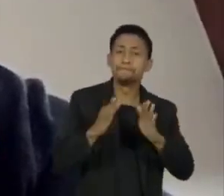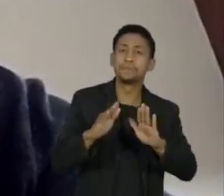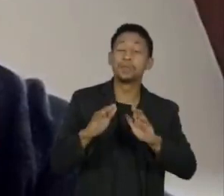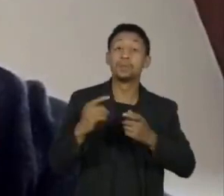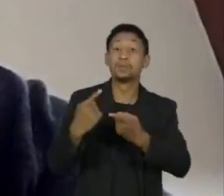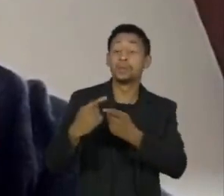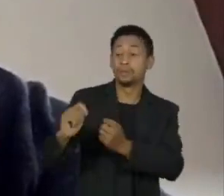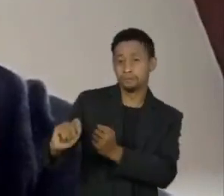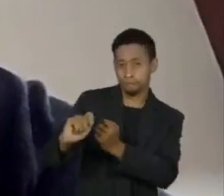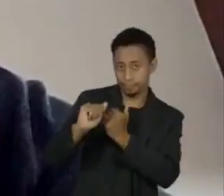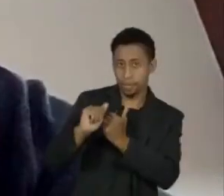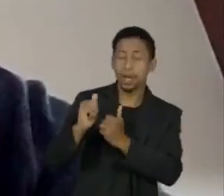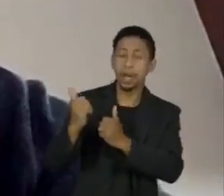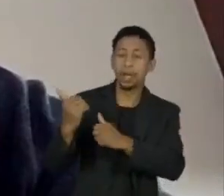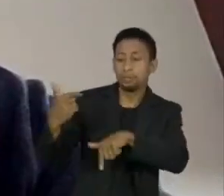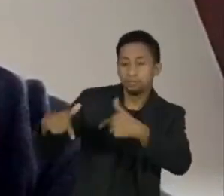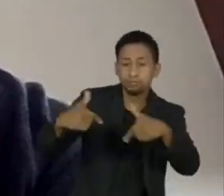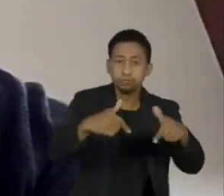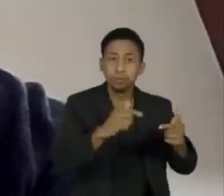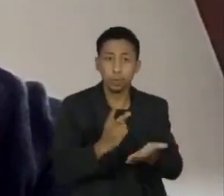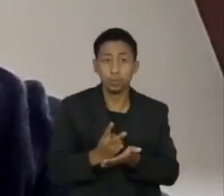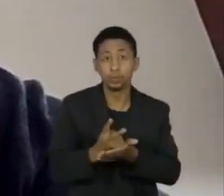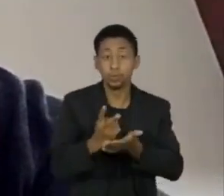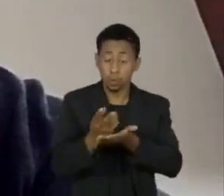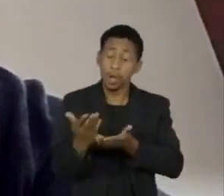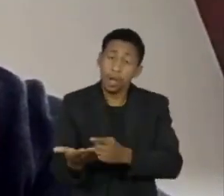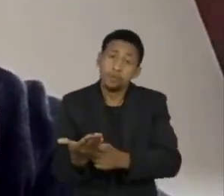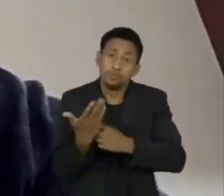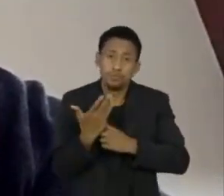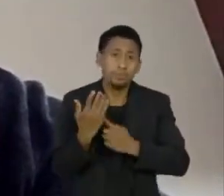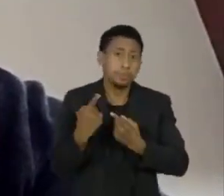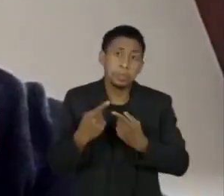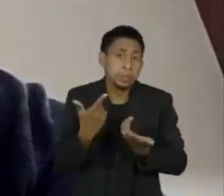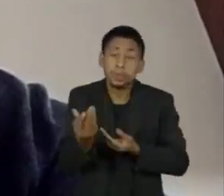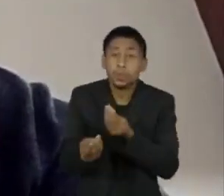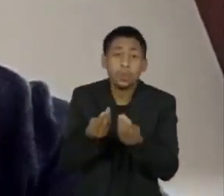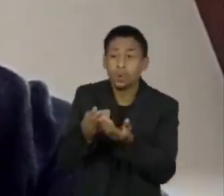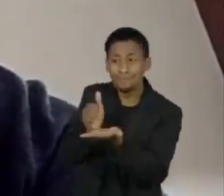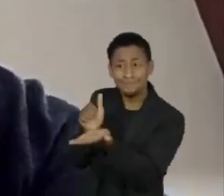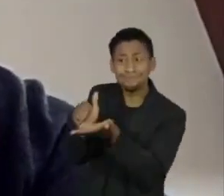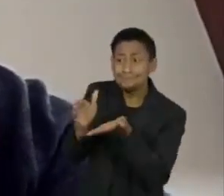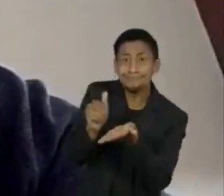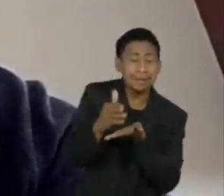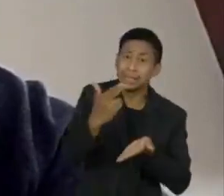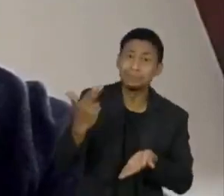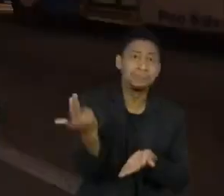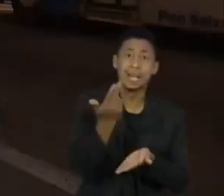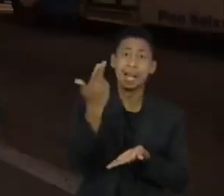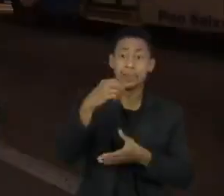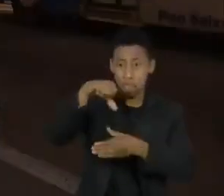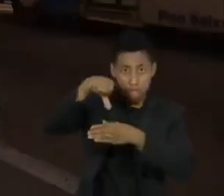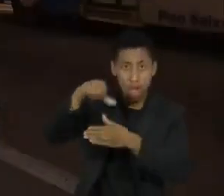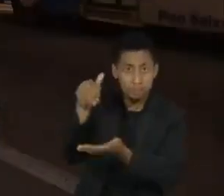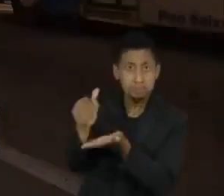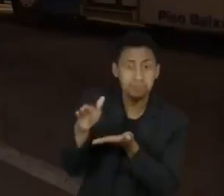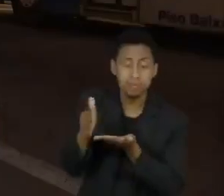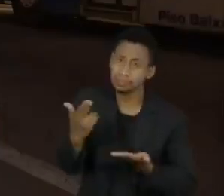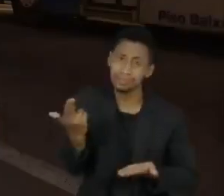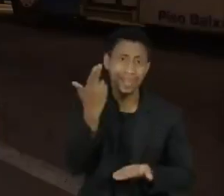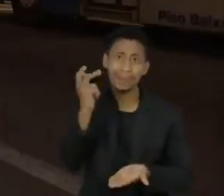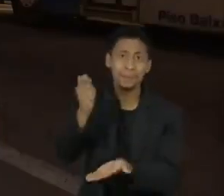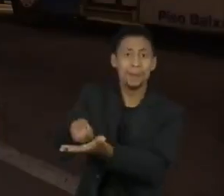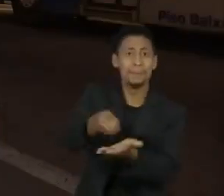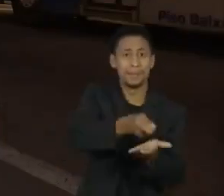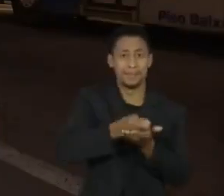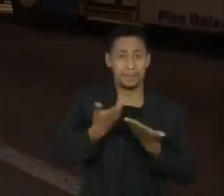os empregos, as pessoas aqui trabalhando para a gente. Até porque não tinha caixa para demitir nove funcionários. O programa que se